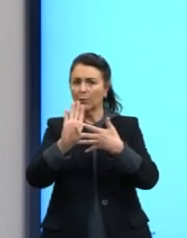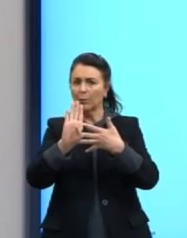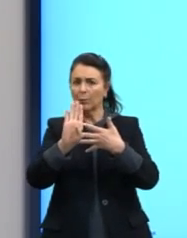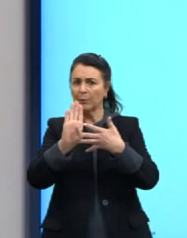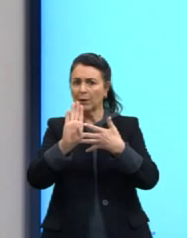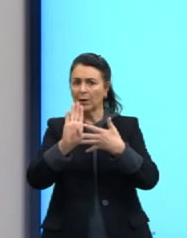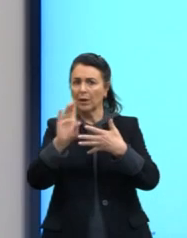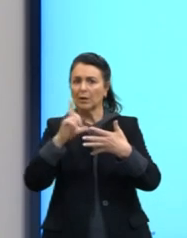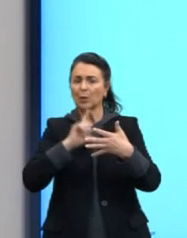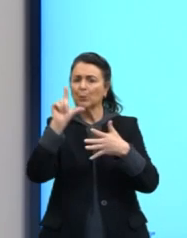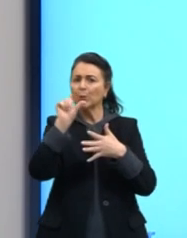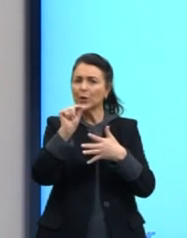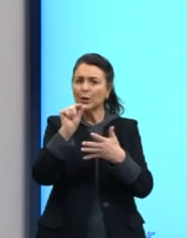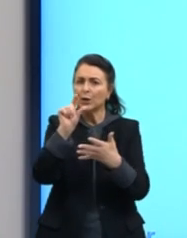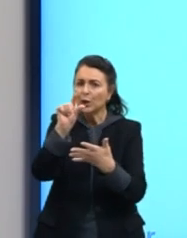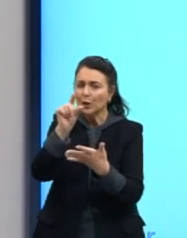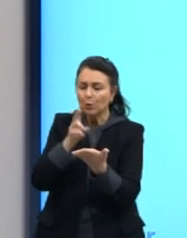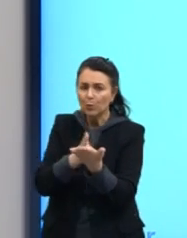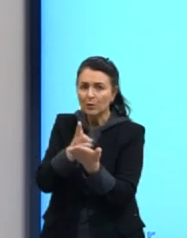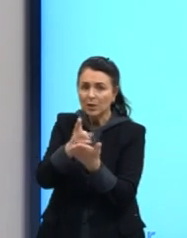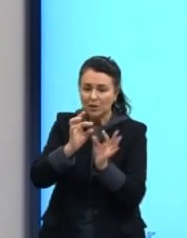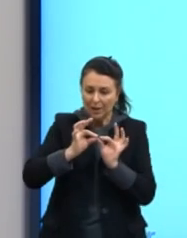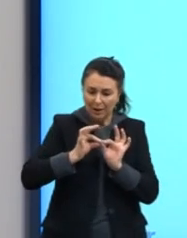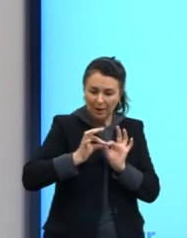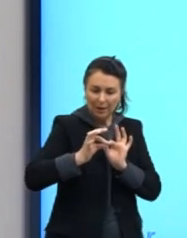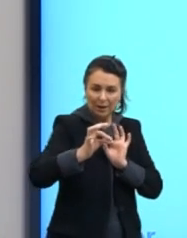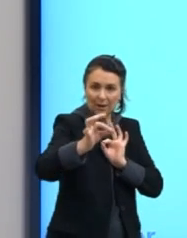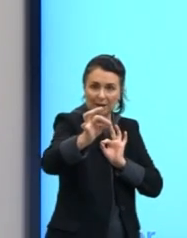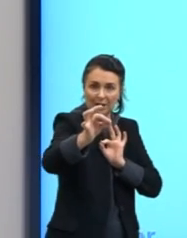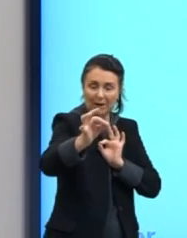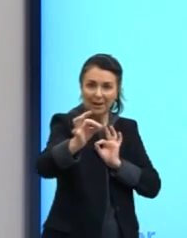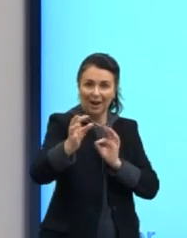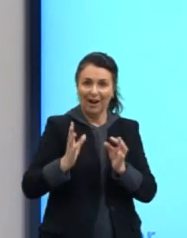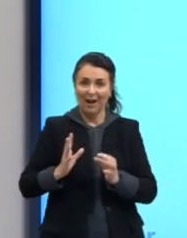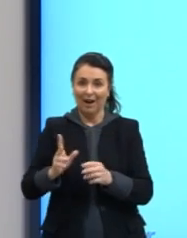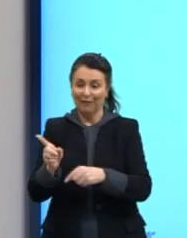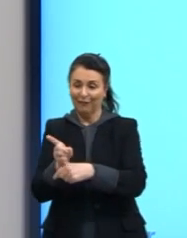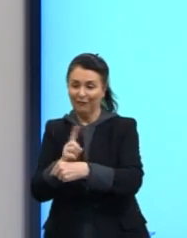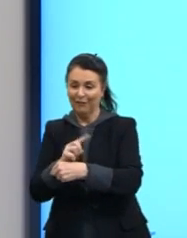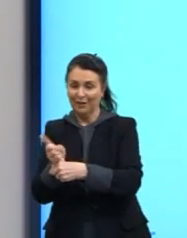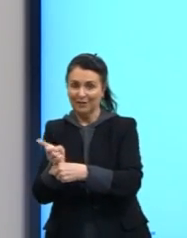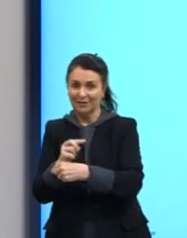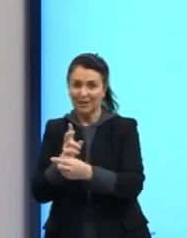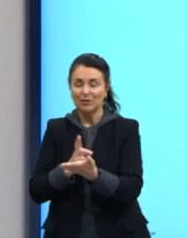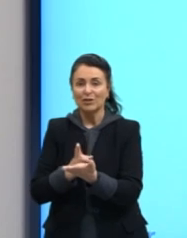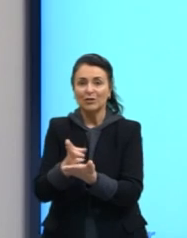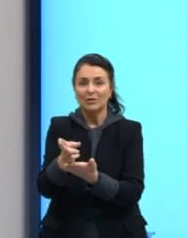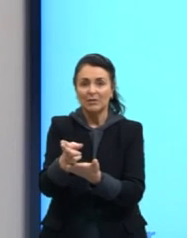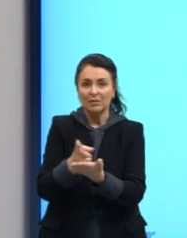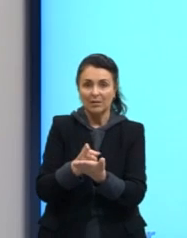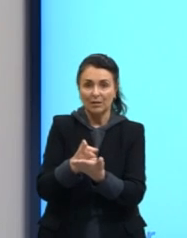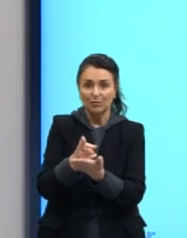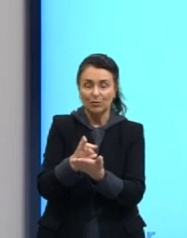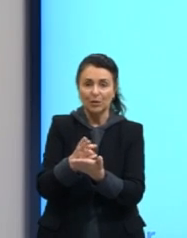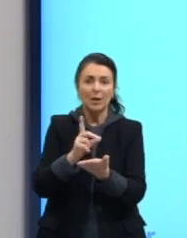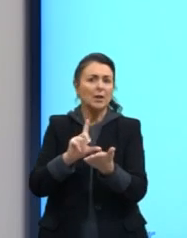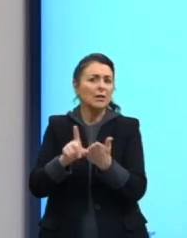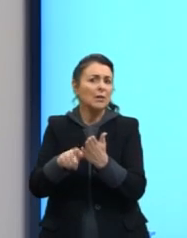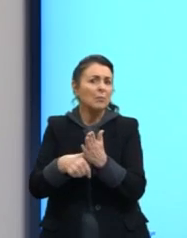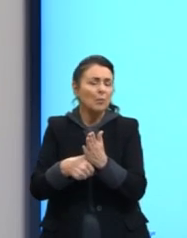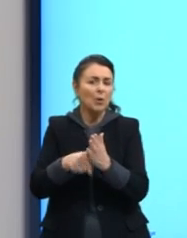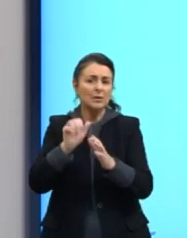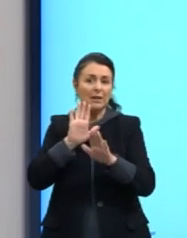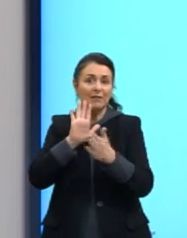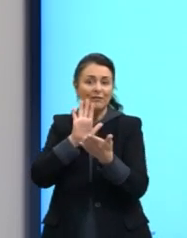que está constante, que é quê? Linha reta. Velocidade constante conforme passa a distância, né? Mas, depois, ele